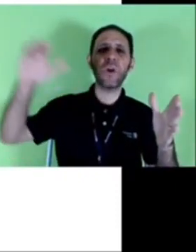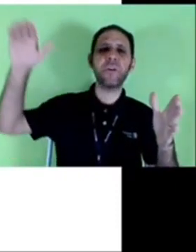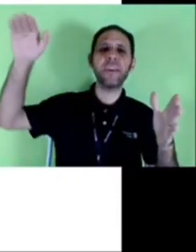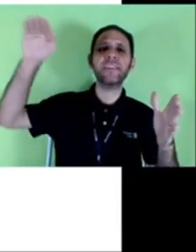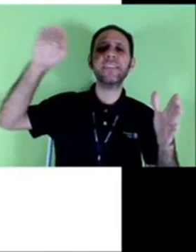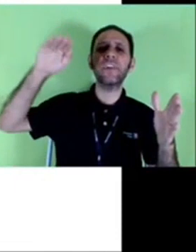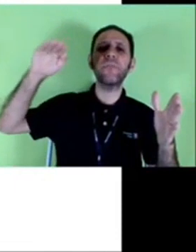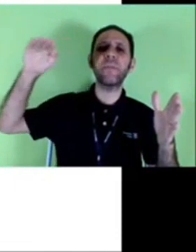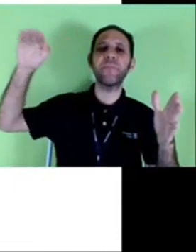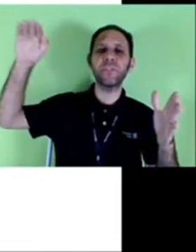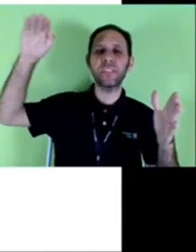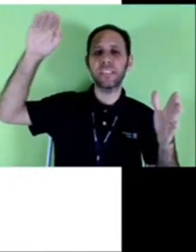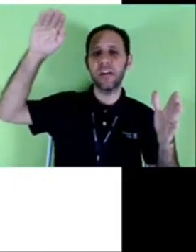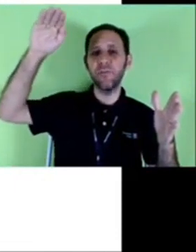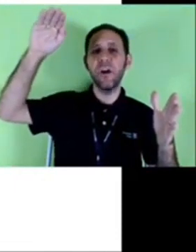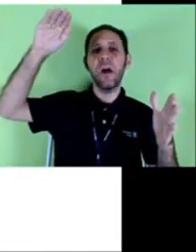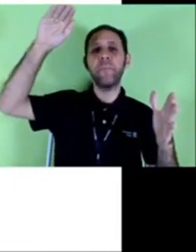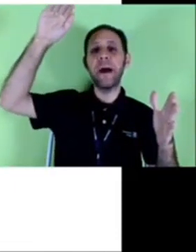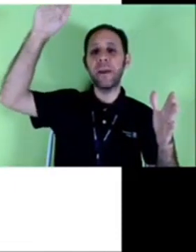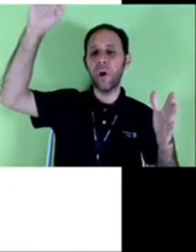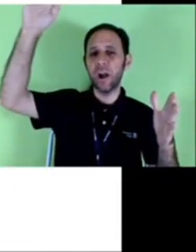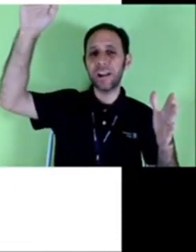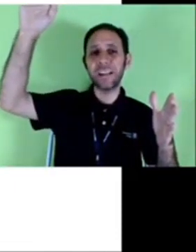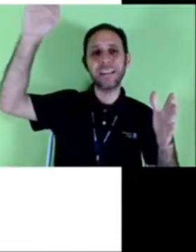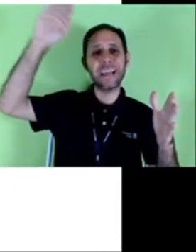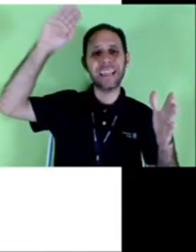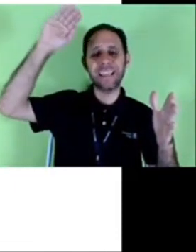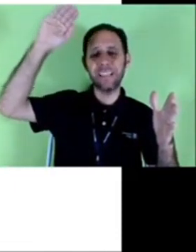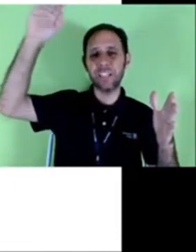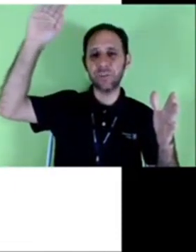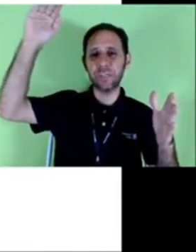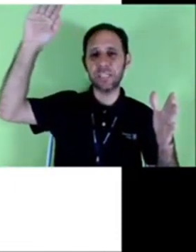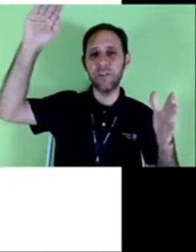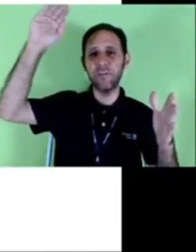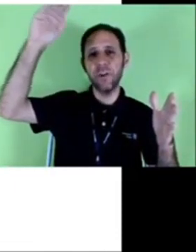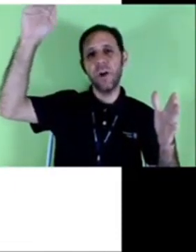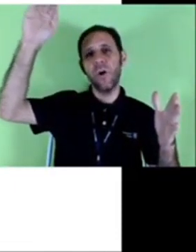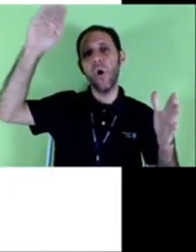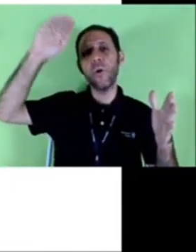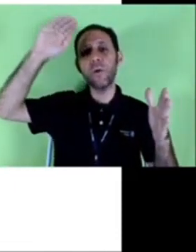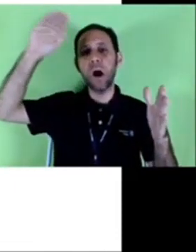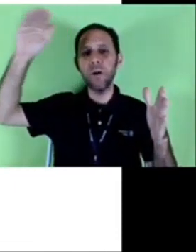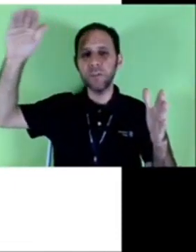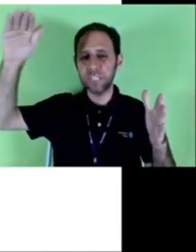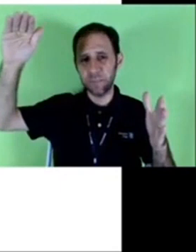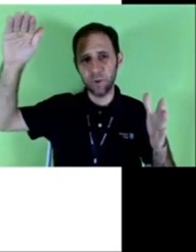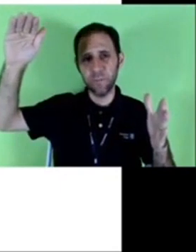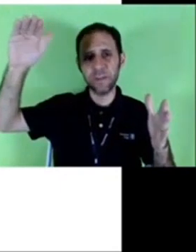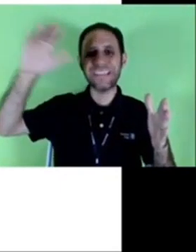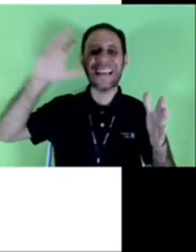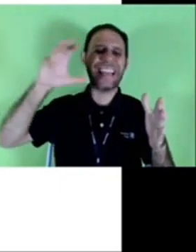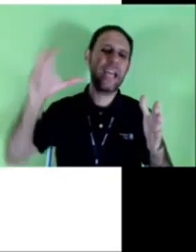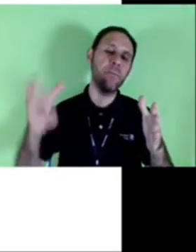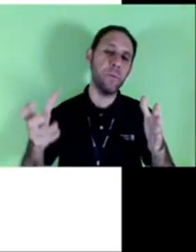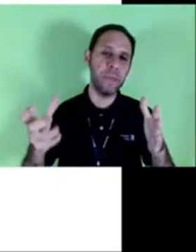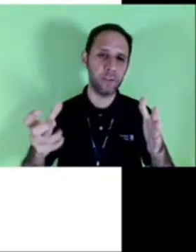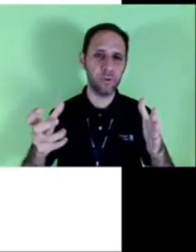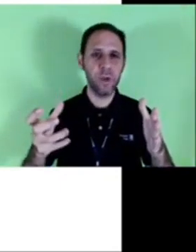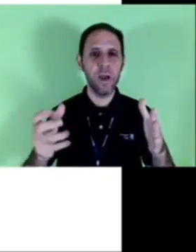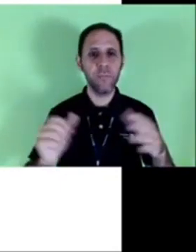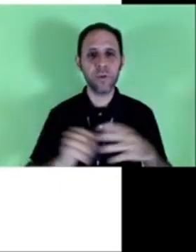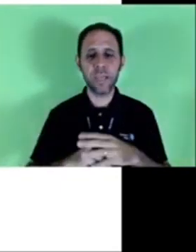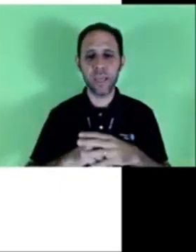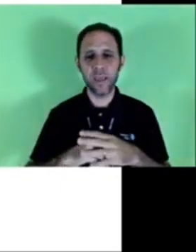fornecido por alguém que está numa posição maior de situação ou igual você pelo menos naquele